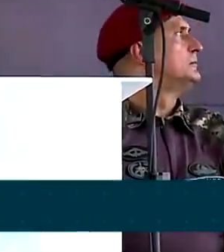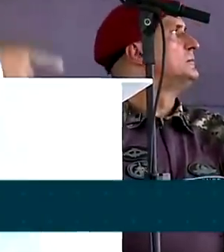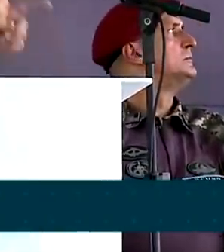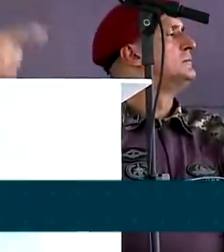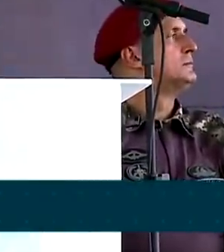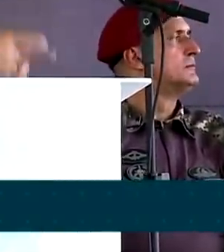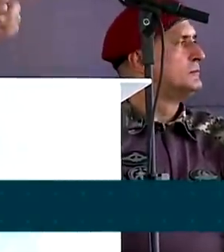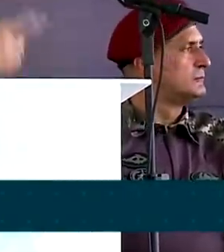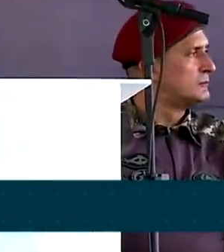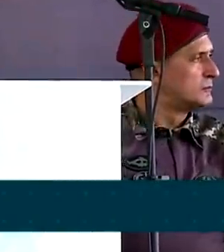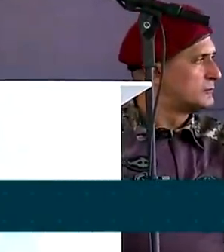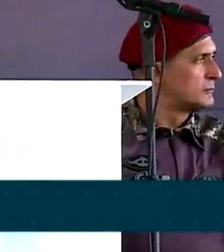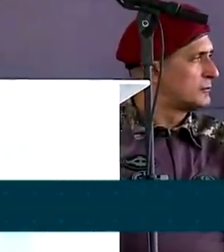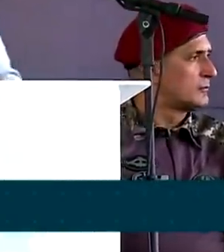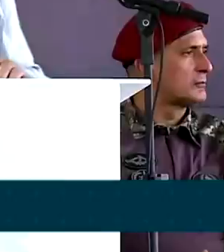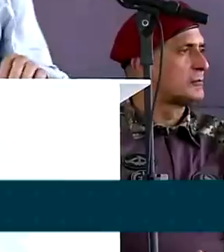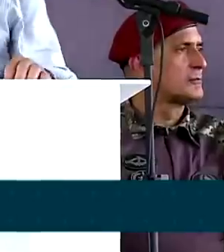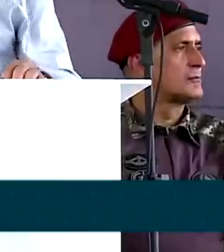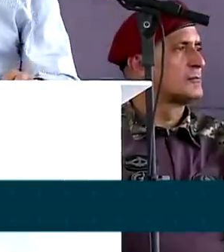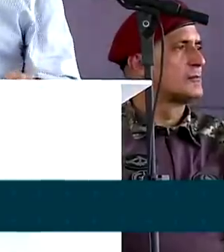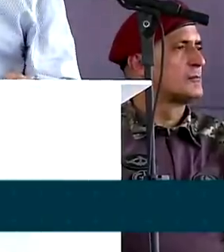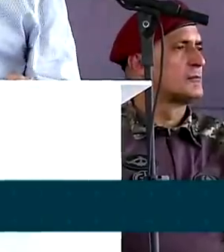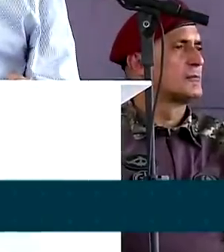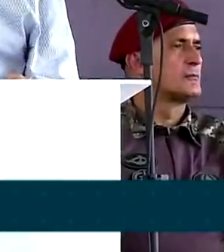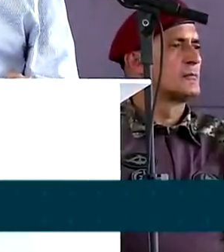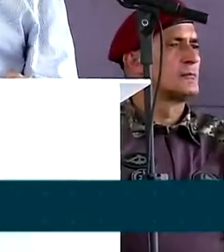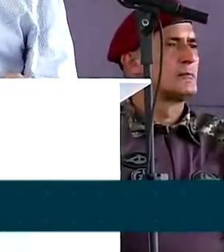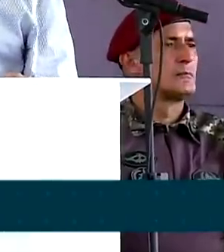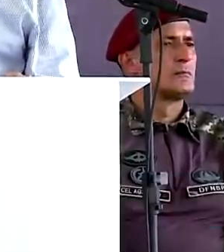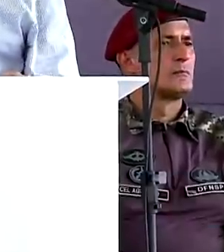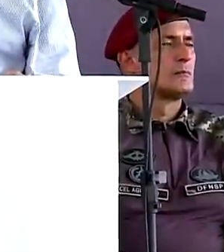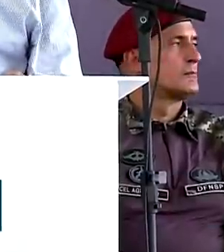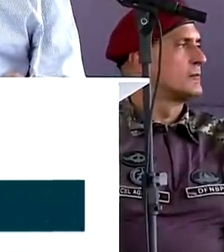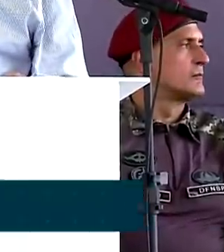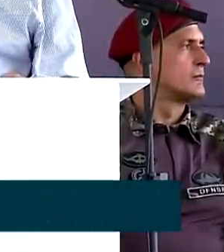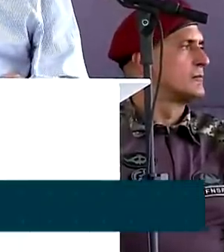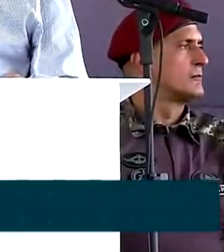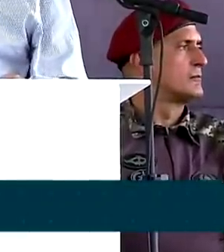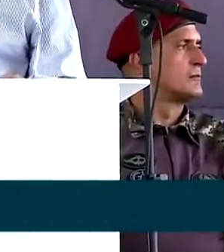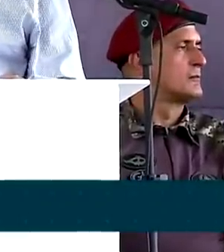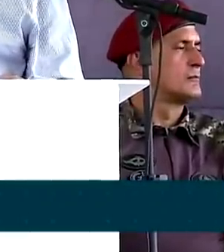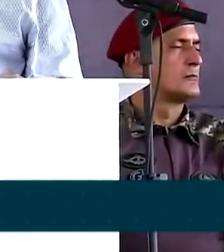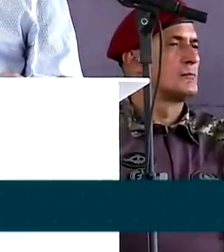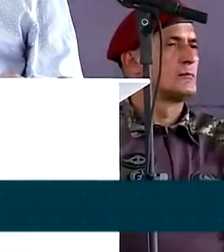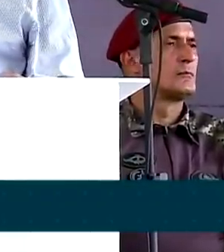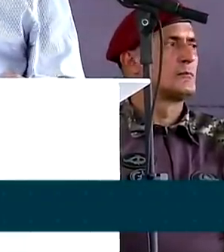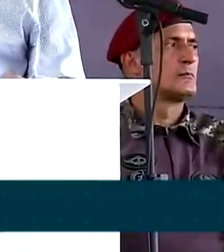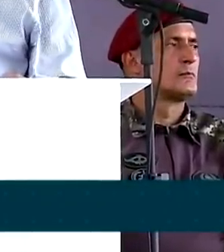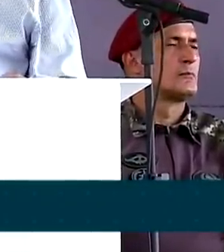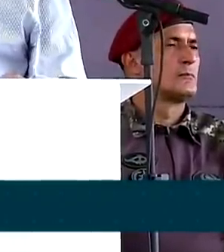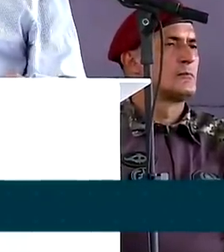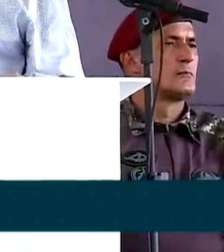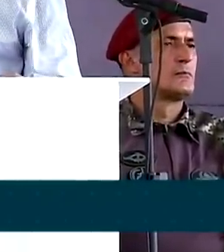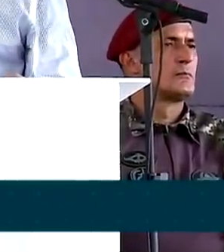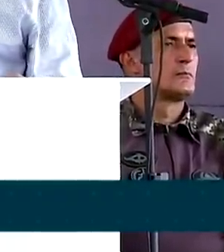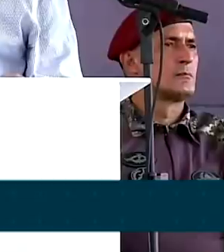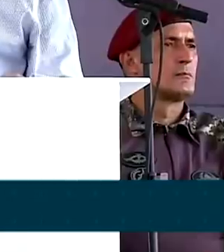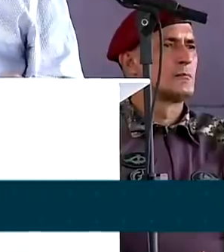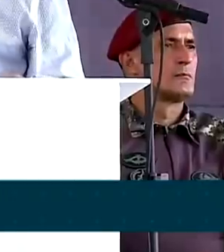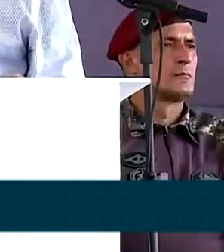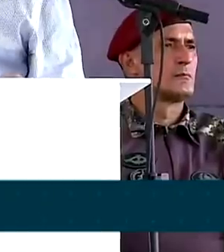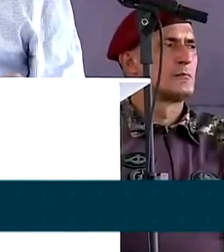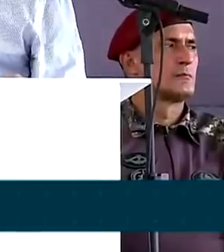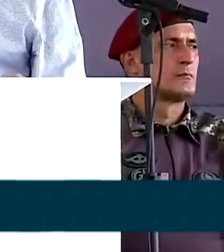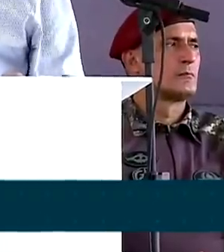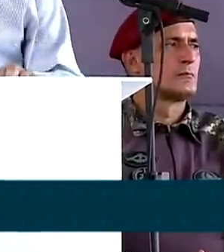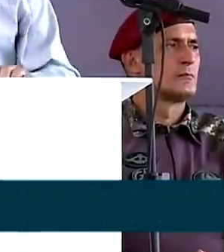emprego, renda e oportunidade. Porque água reduz a pressão sobre o sistema de saúde pública. Porque água